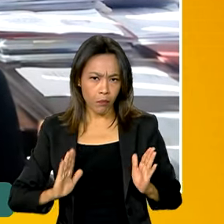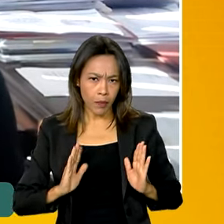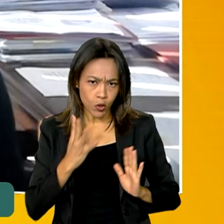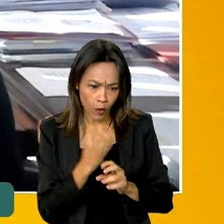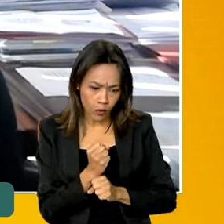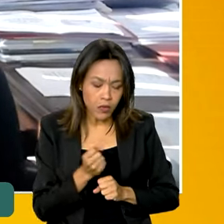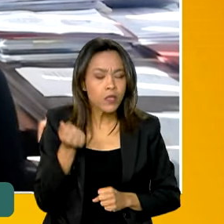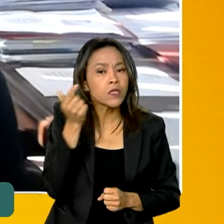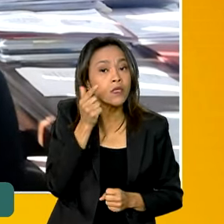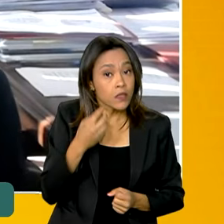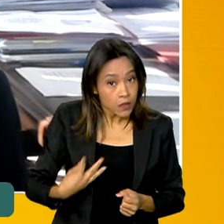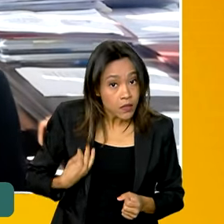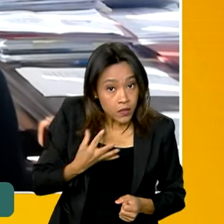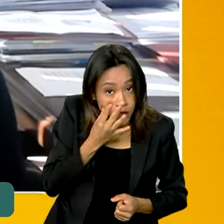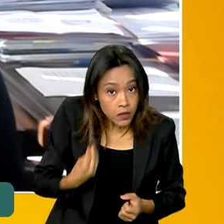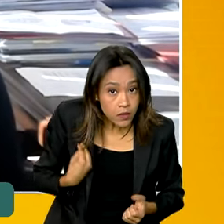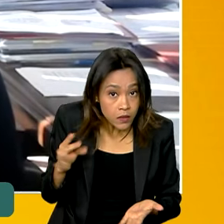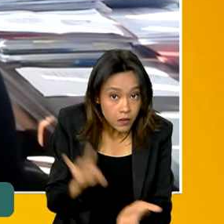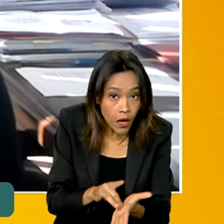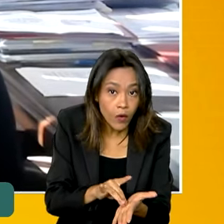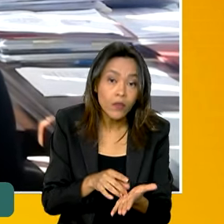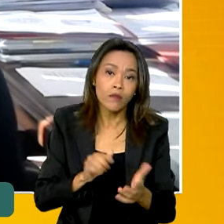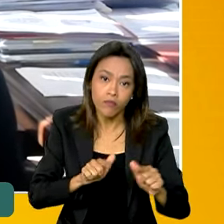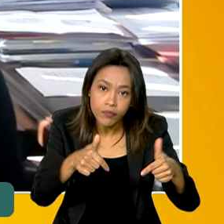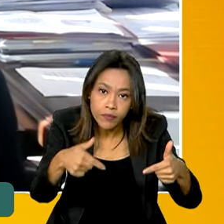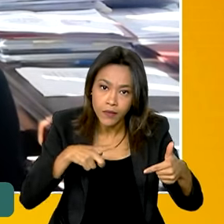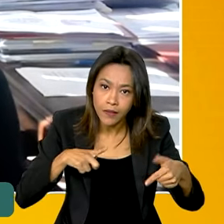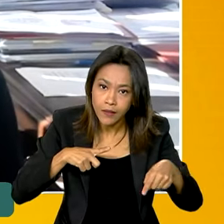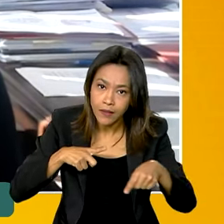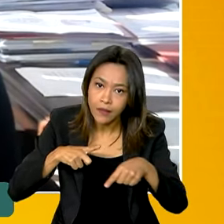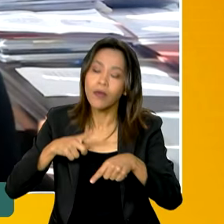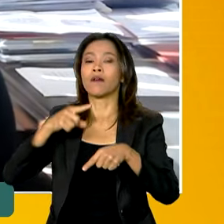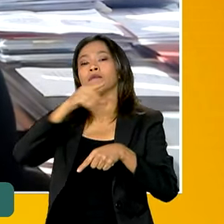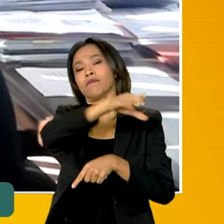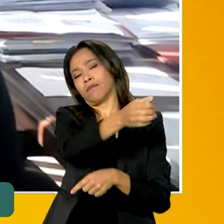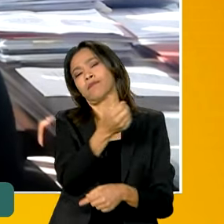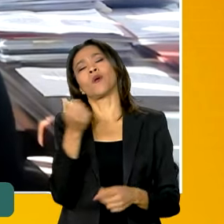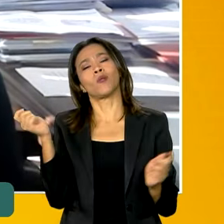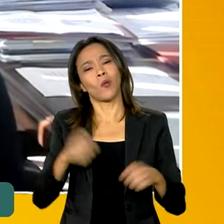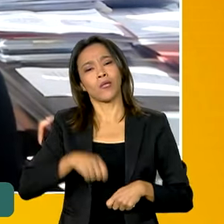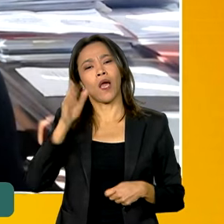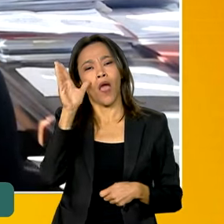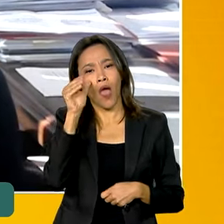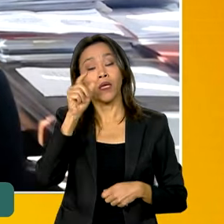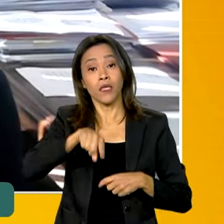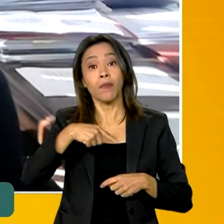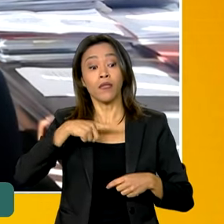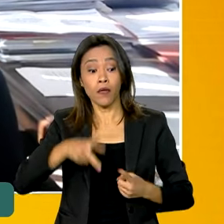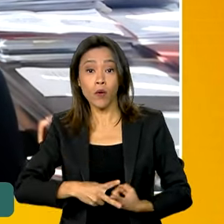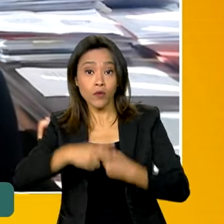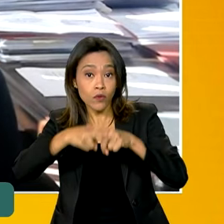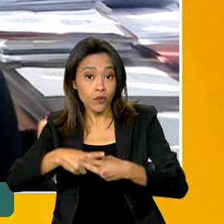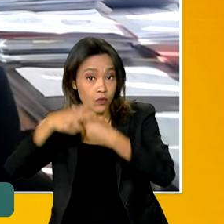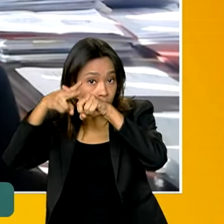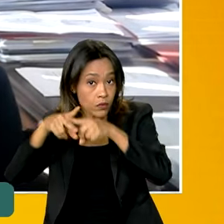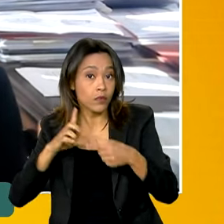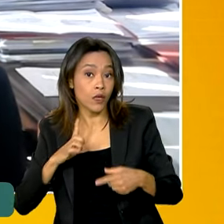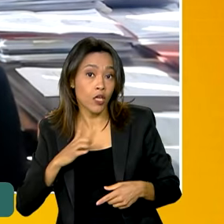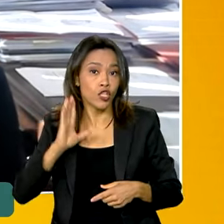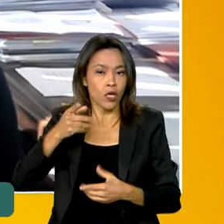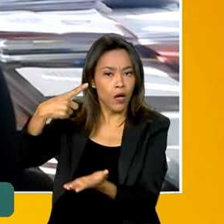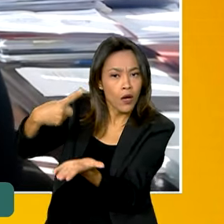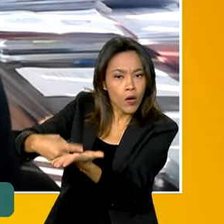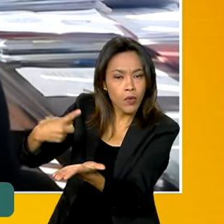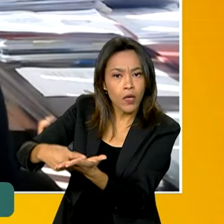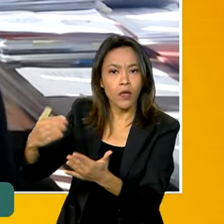executados. e haverá relatórios anuais e uma revisão. Nós já acertamos, como Ministério do Planejamento, que